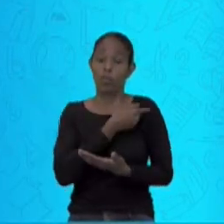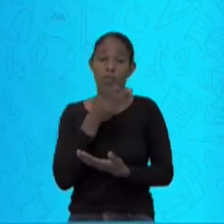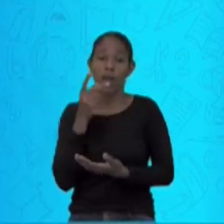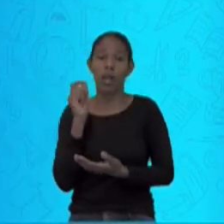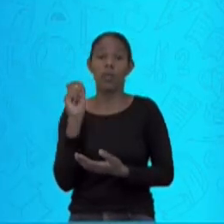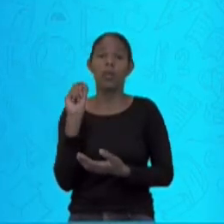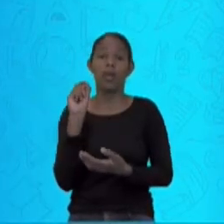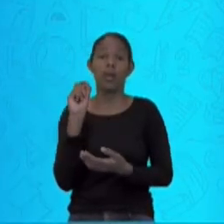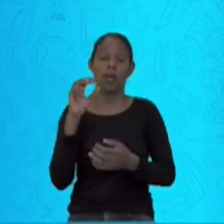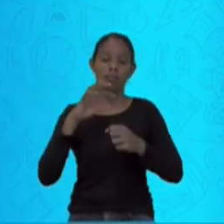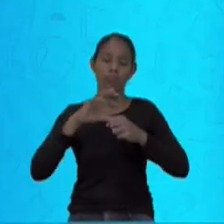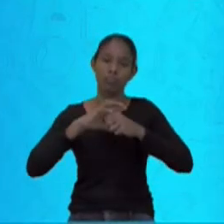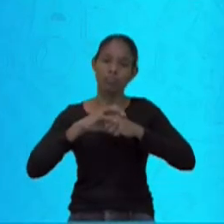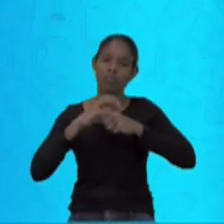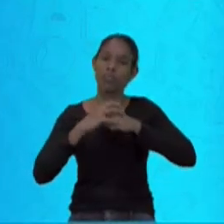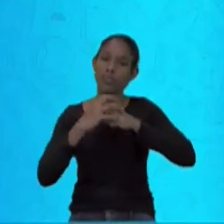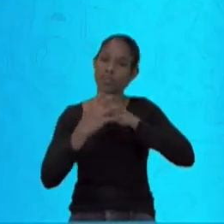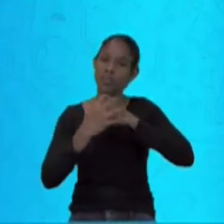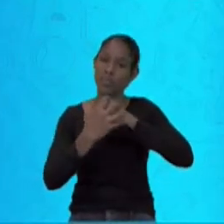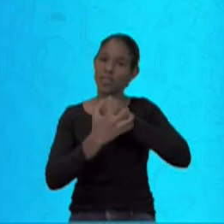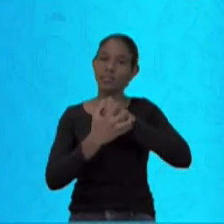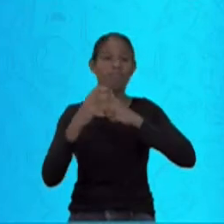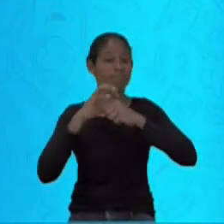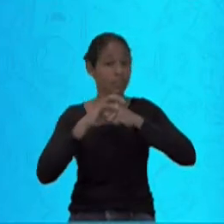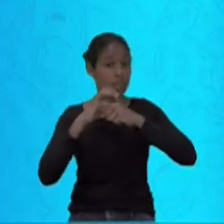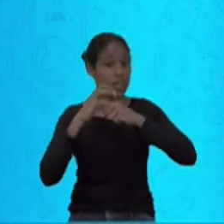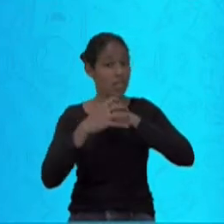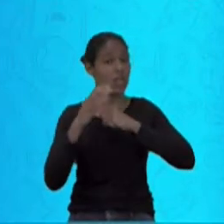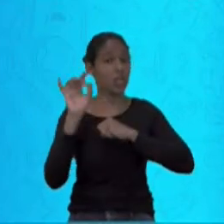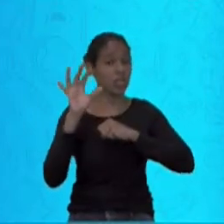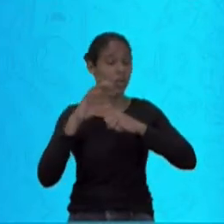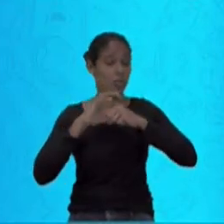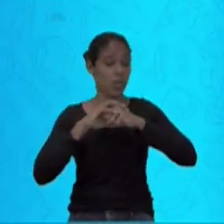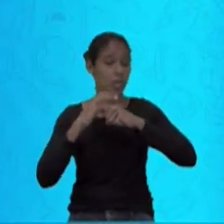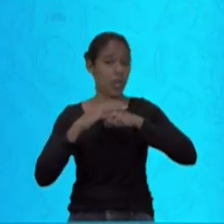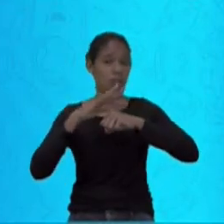falamos ainda, com mais detalhe, da Zika e do chikungunya.